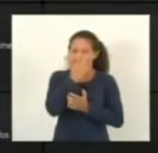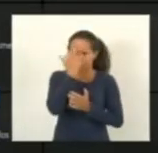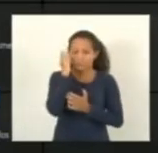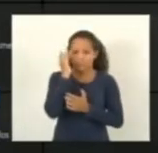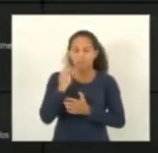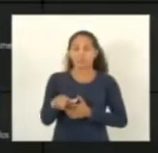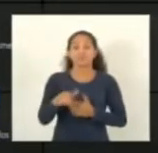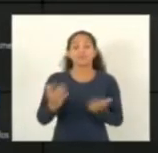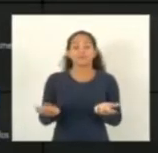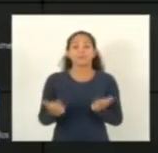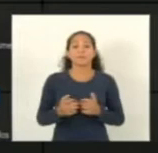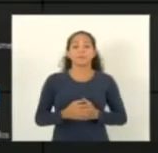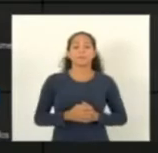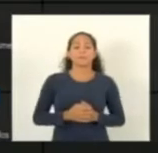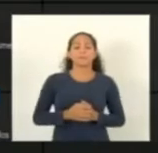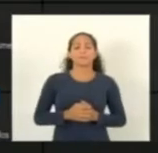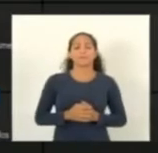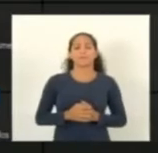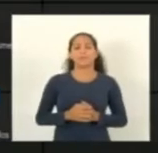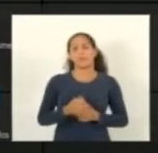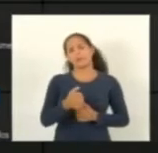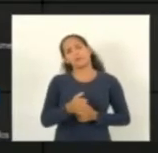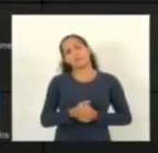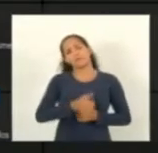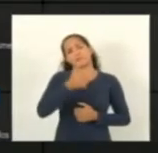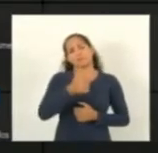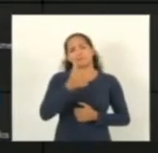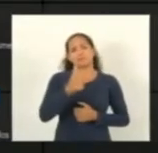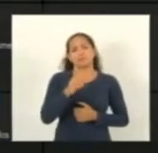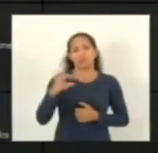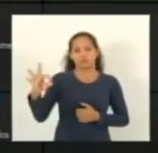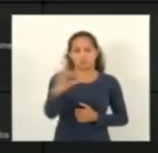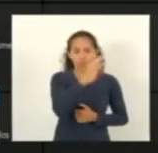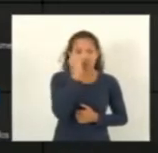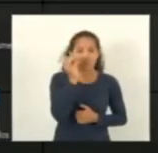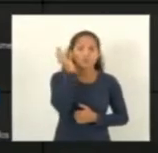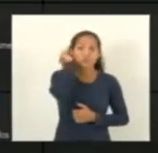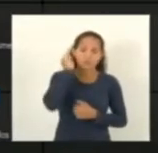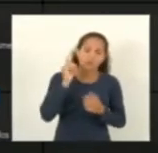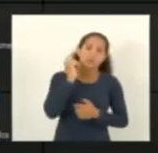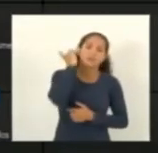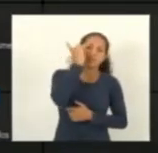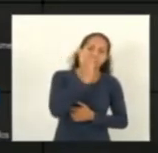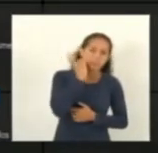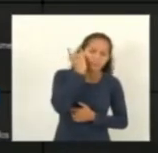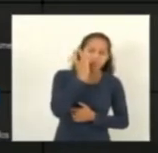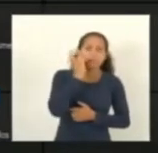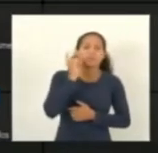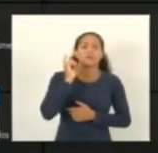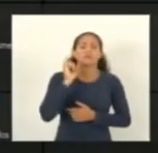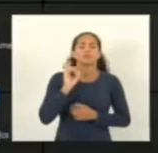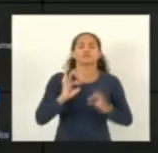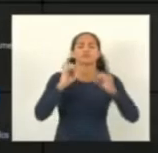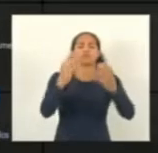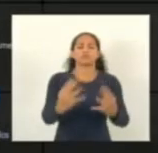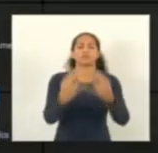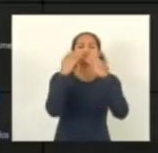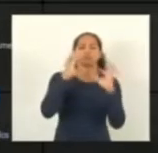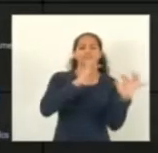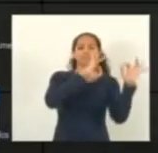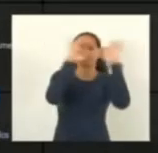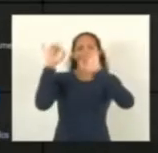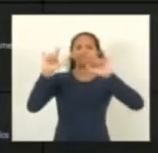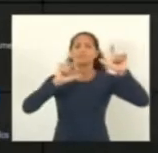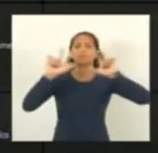Então, a primeira questão é todos que me ouvem nesse momento, os deputados, ao público que nos assiste através da TV Assembleia,